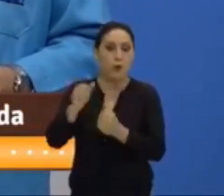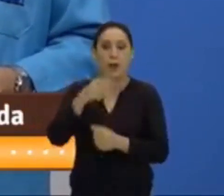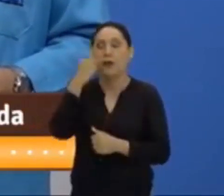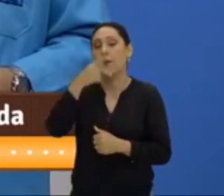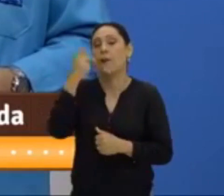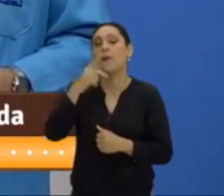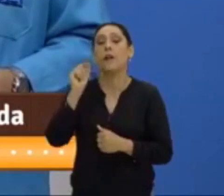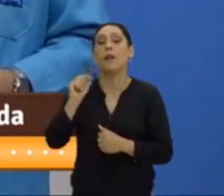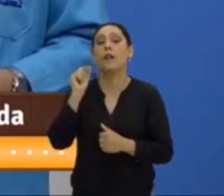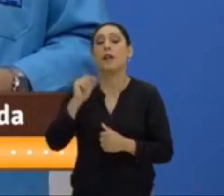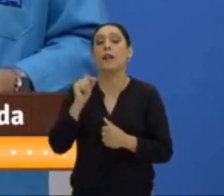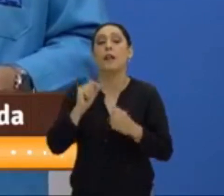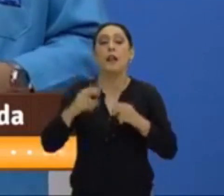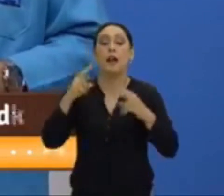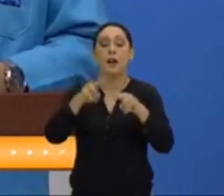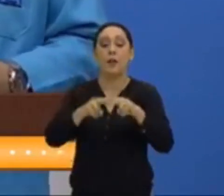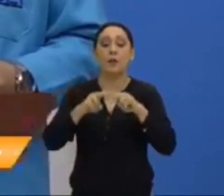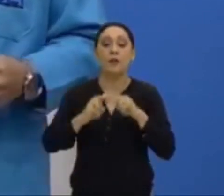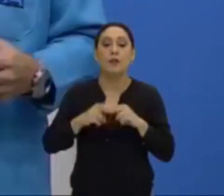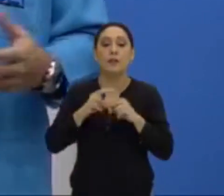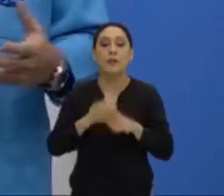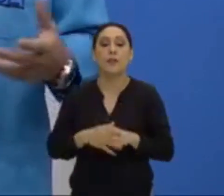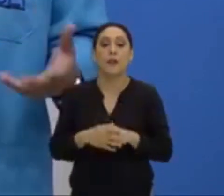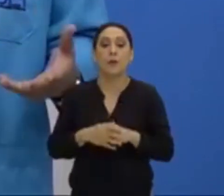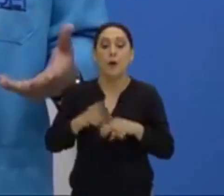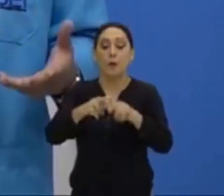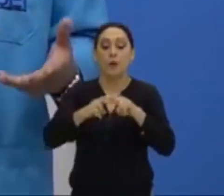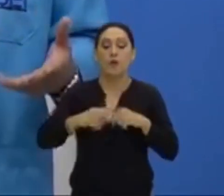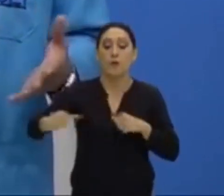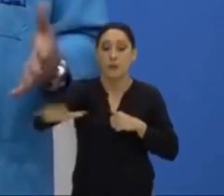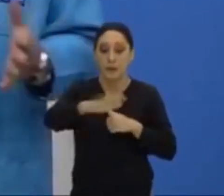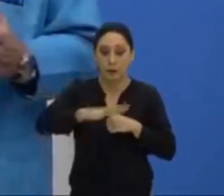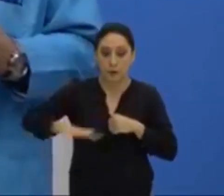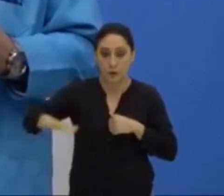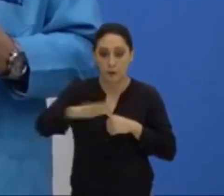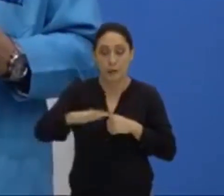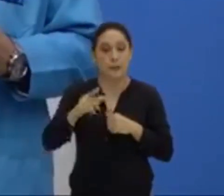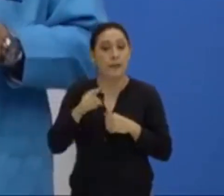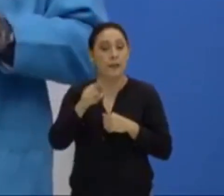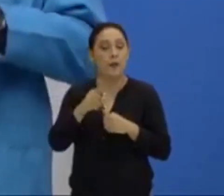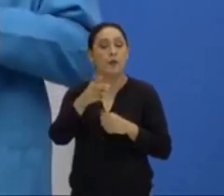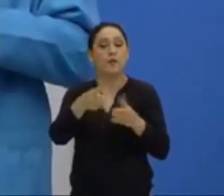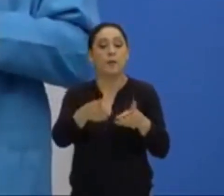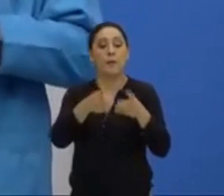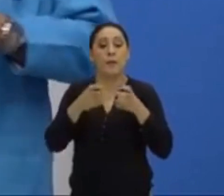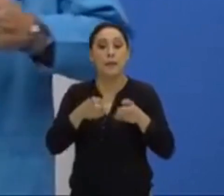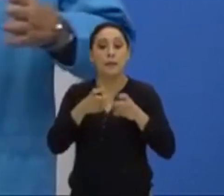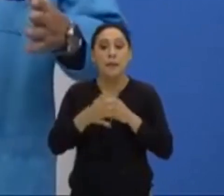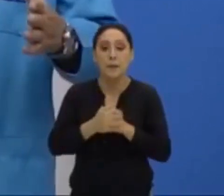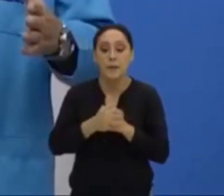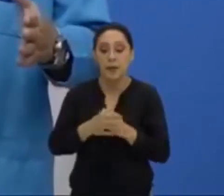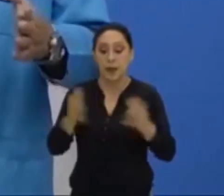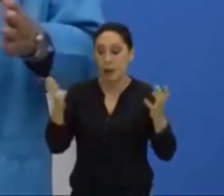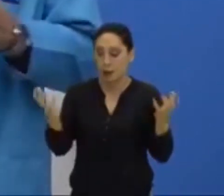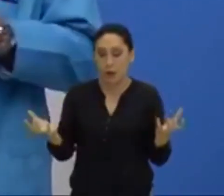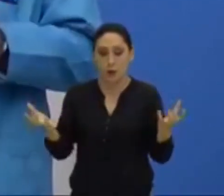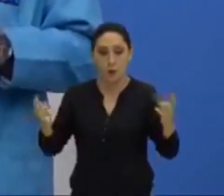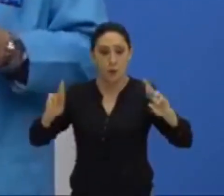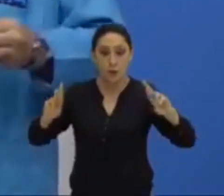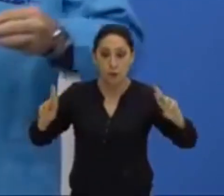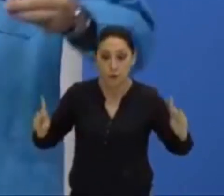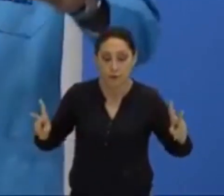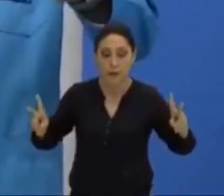de uma motivação que é a motivação territorial. Então, tu vai perceber que grupos opostos